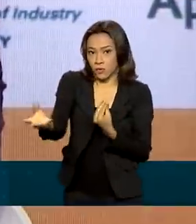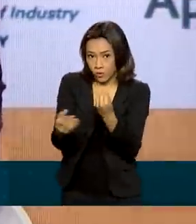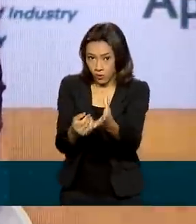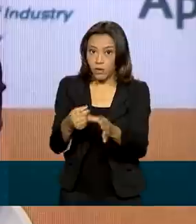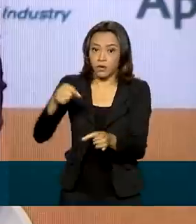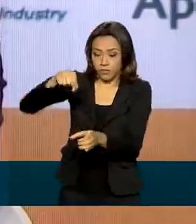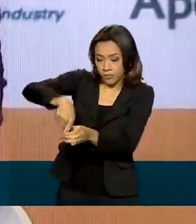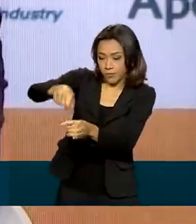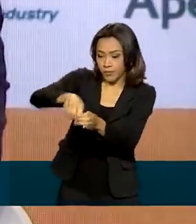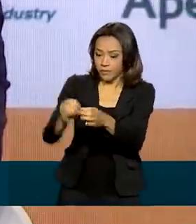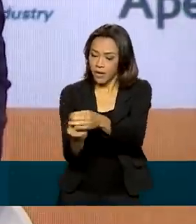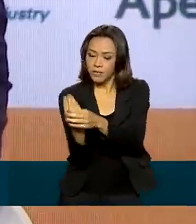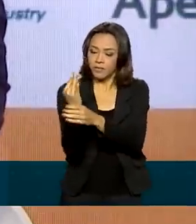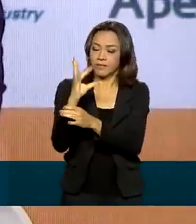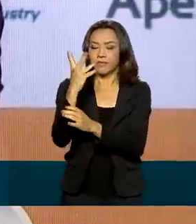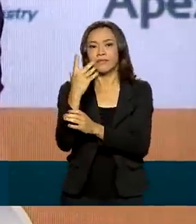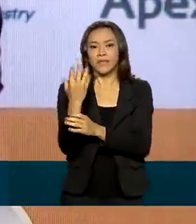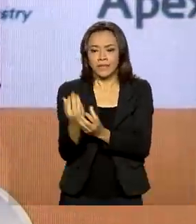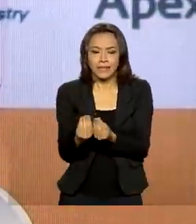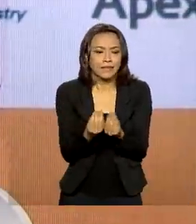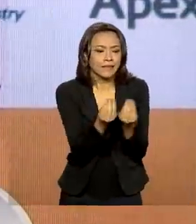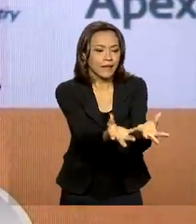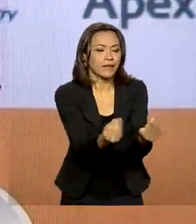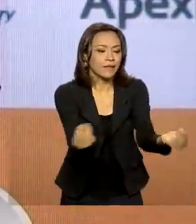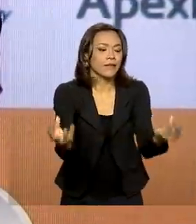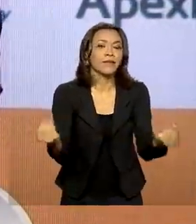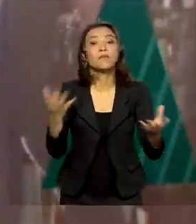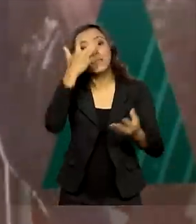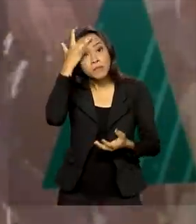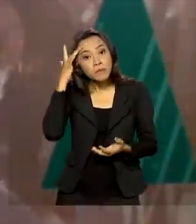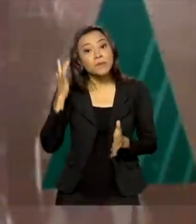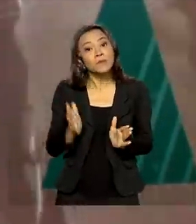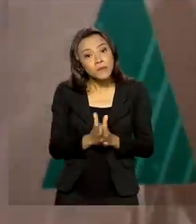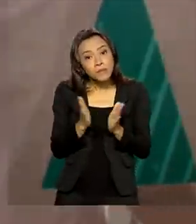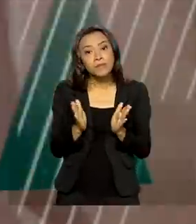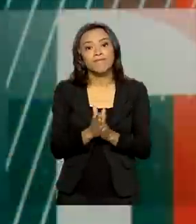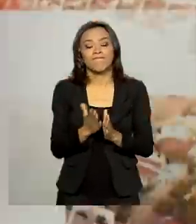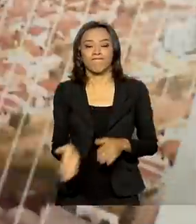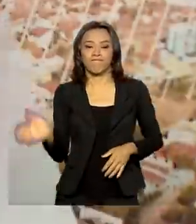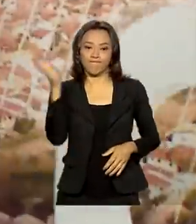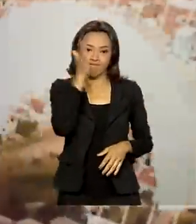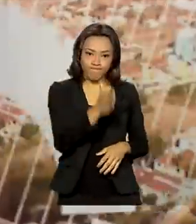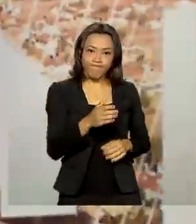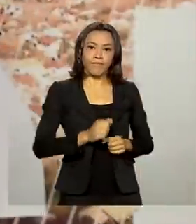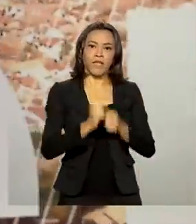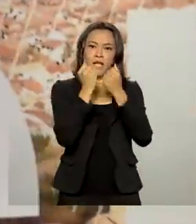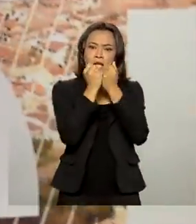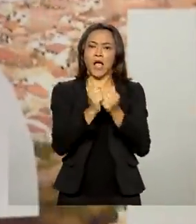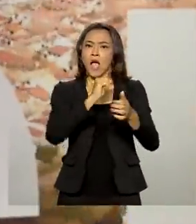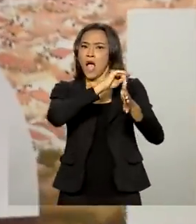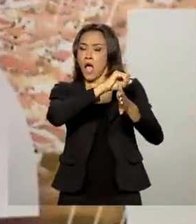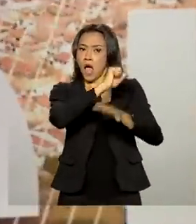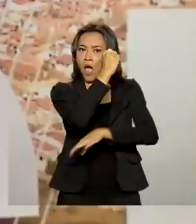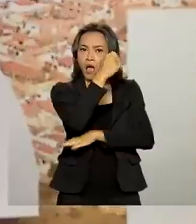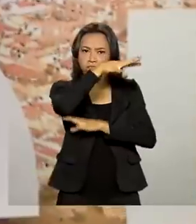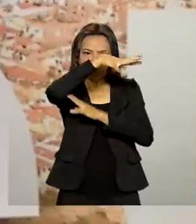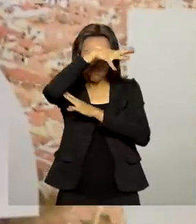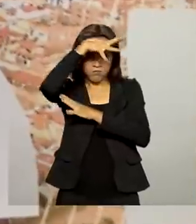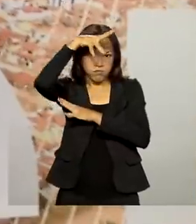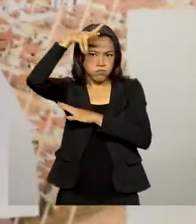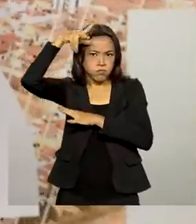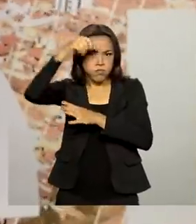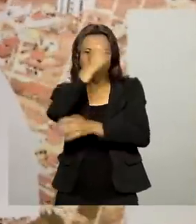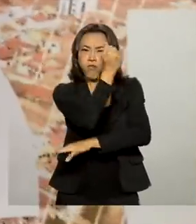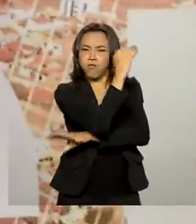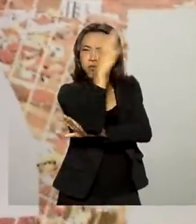se não 100%, para as pessoas carentes. E a floresta amazônica teve 163 mil quilômetros